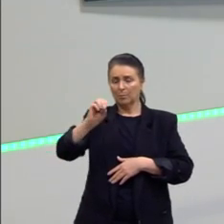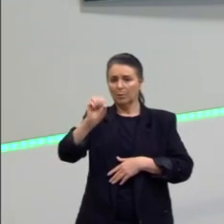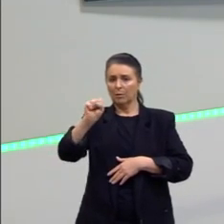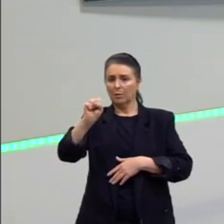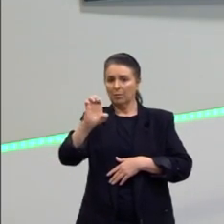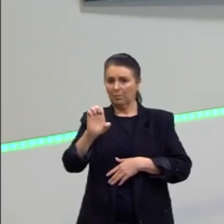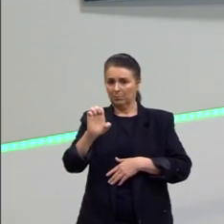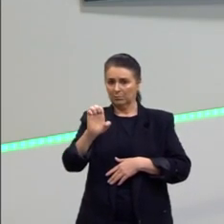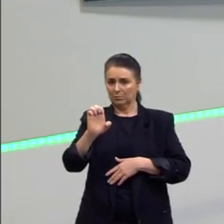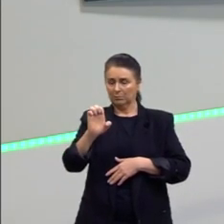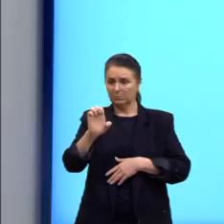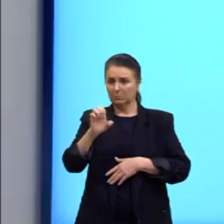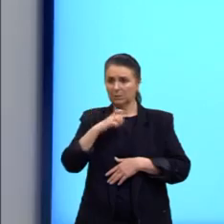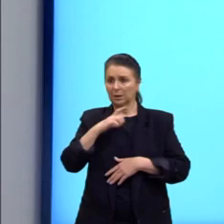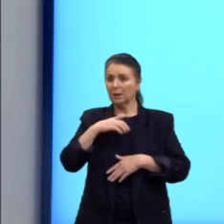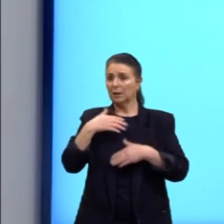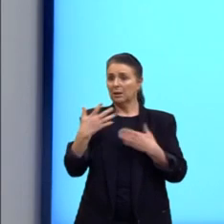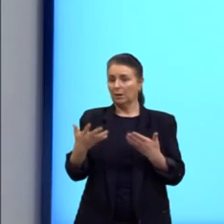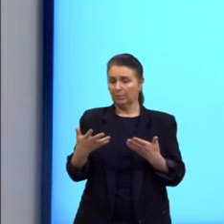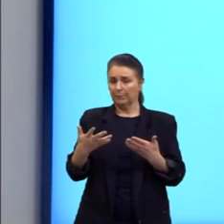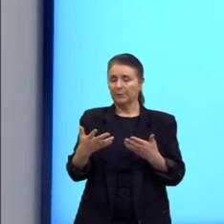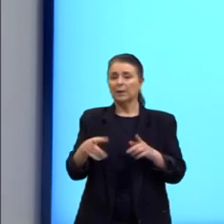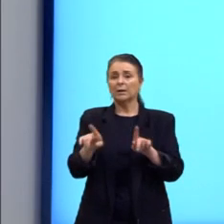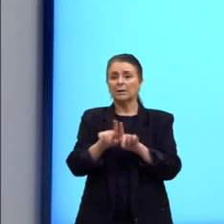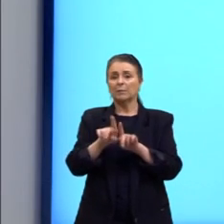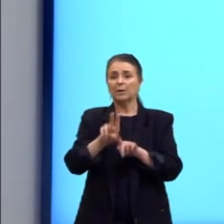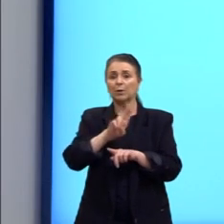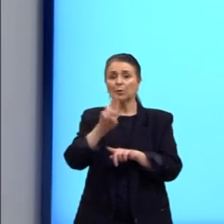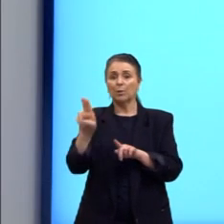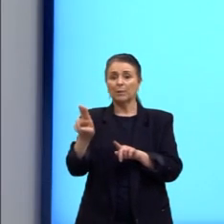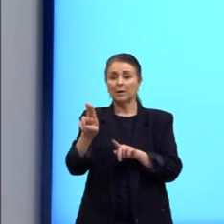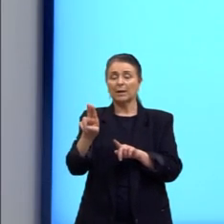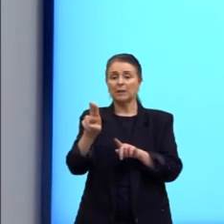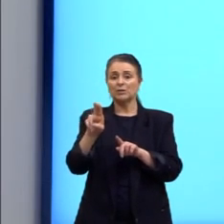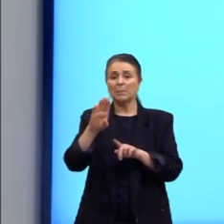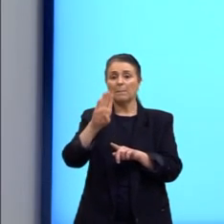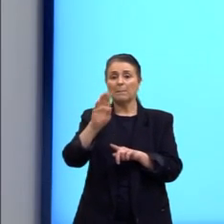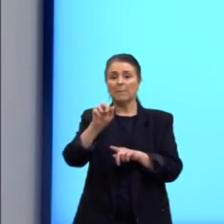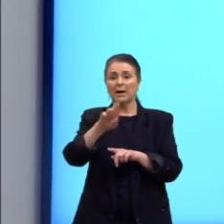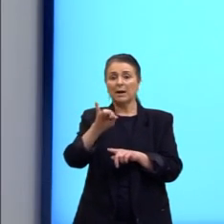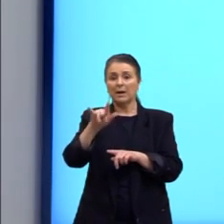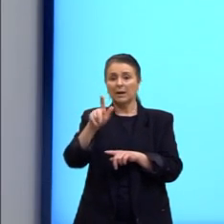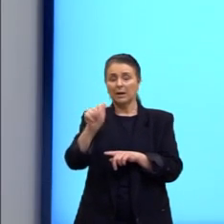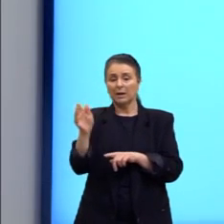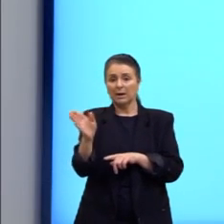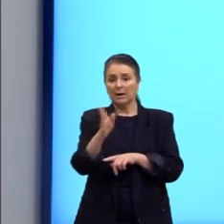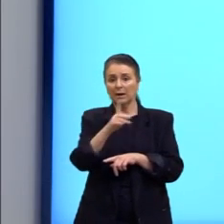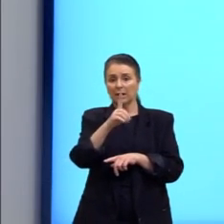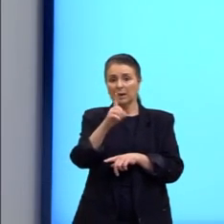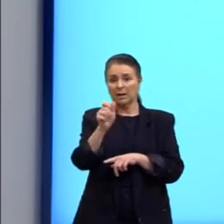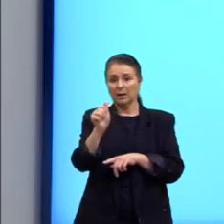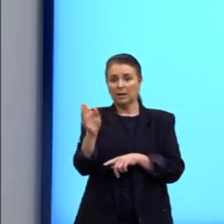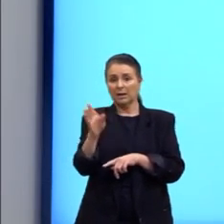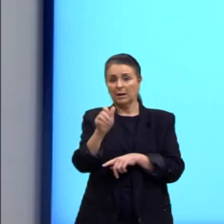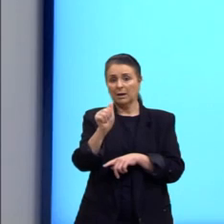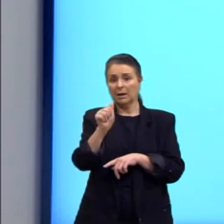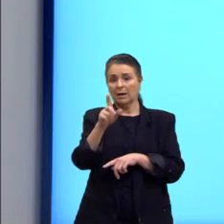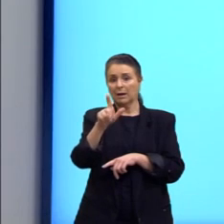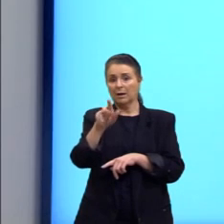Calma, tá? Então, a doença também é chamada de barriga d'água ou doença do caramujo.